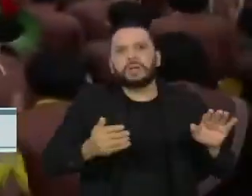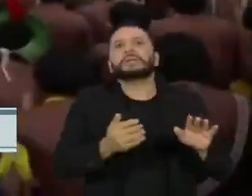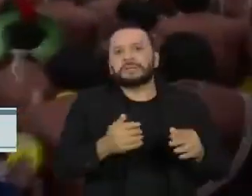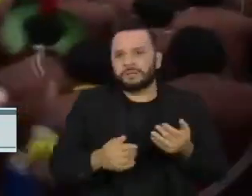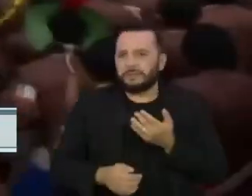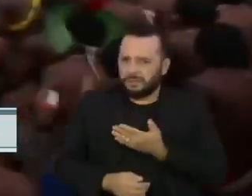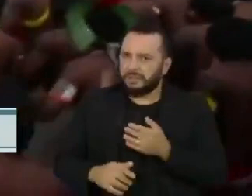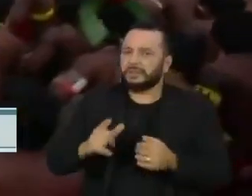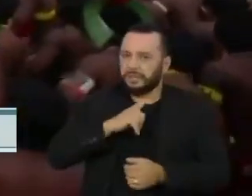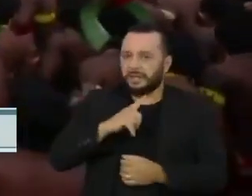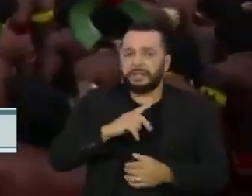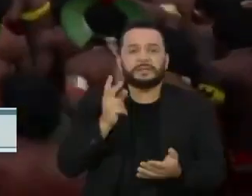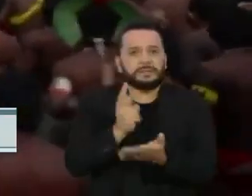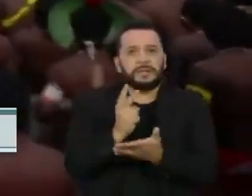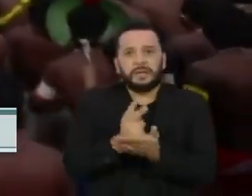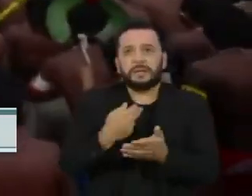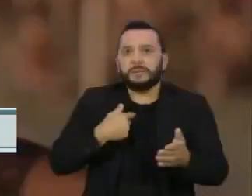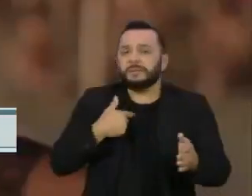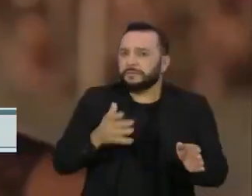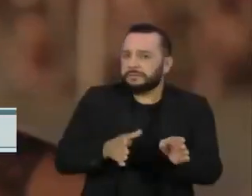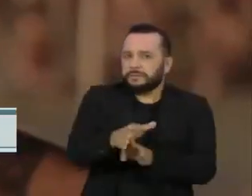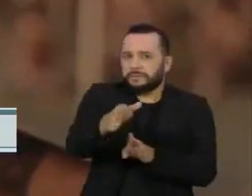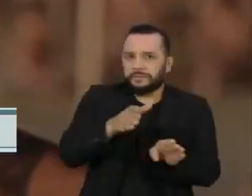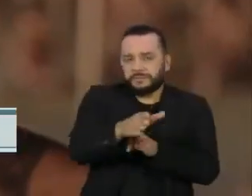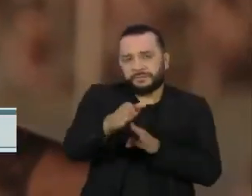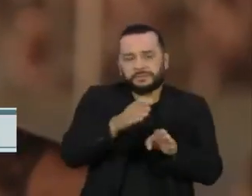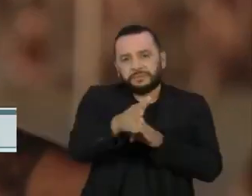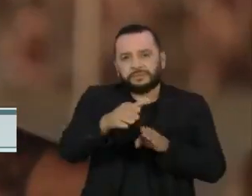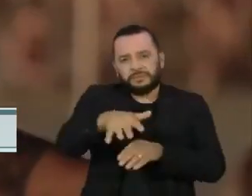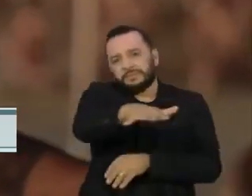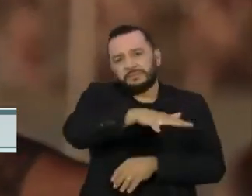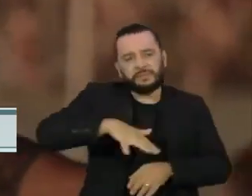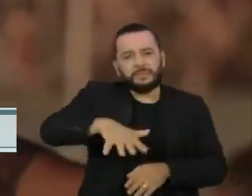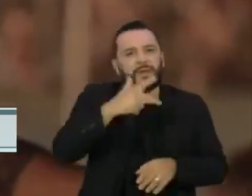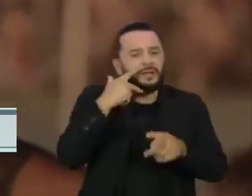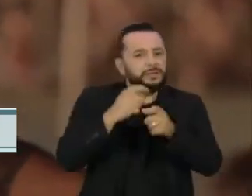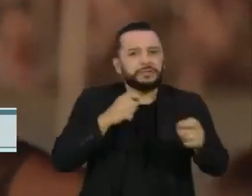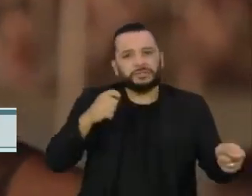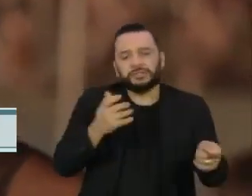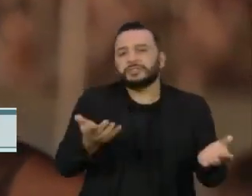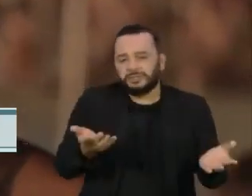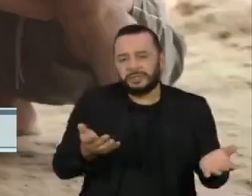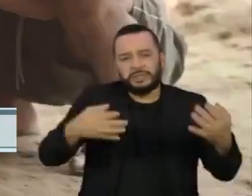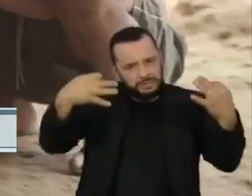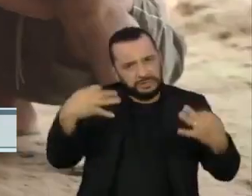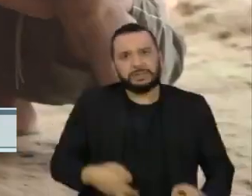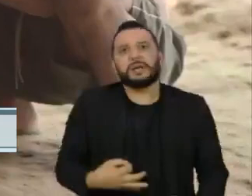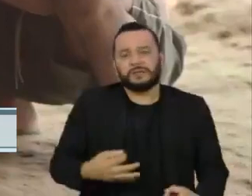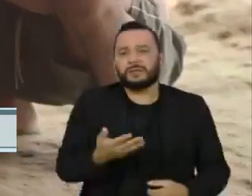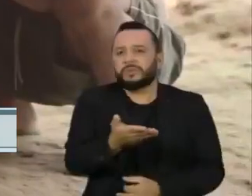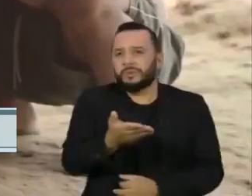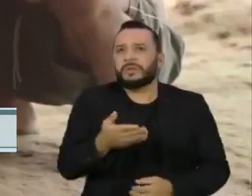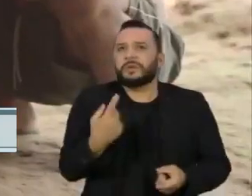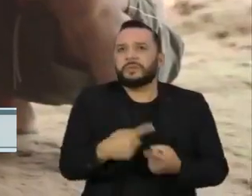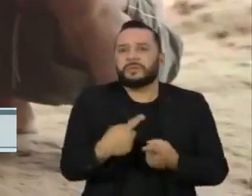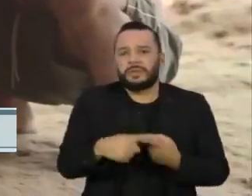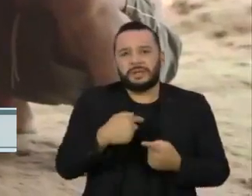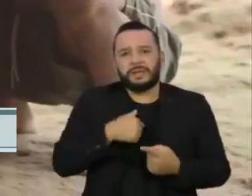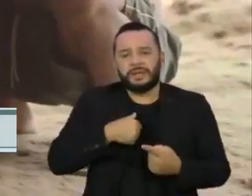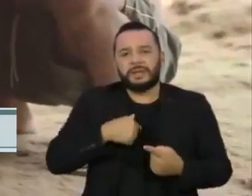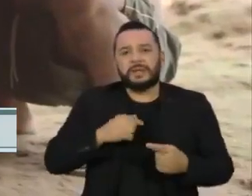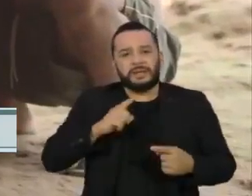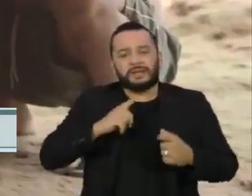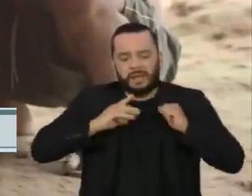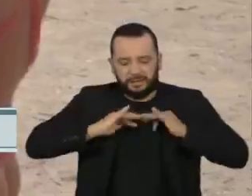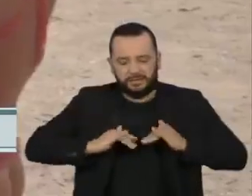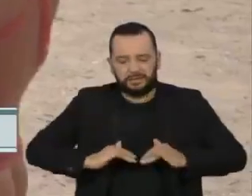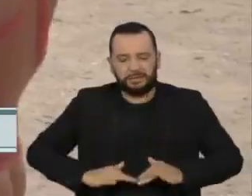Sempre tem sido recomendado não entrar nas comunidades indígenas, porque são grupos vulneráveis epidemiologicamente, historicamente,